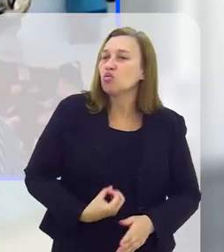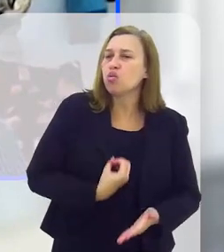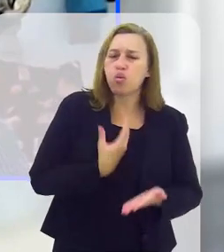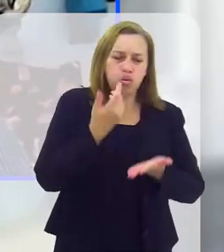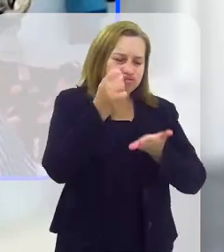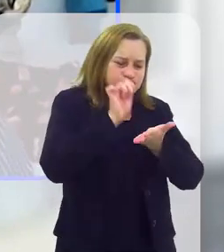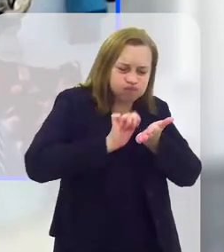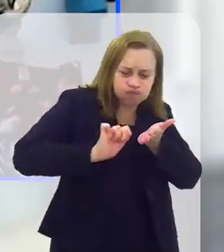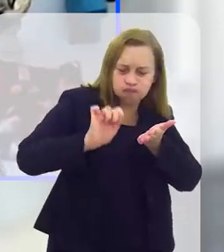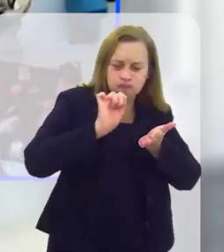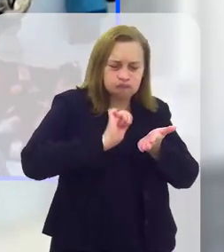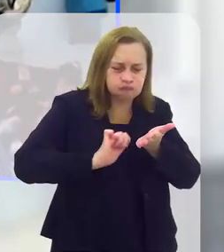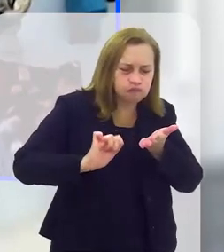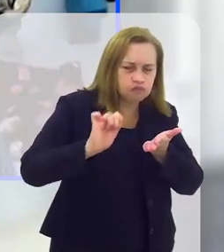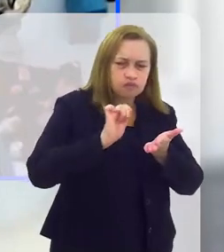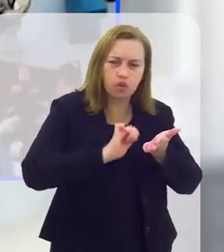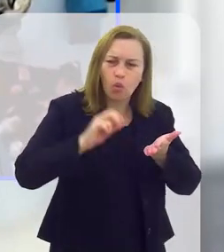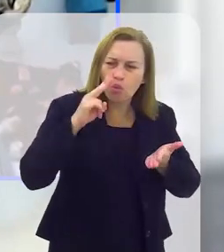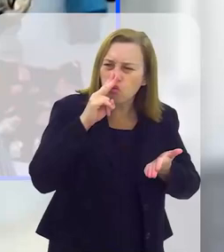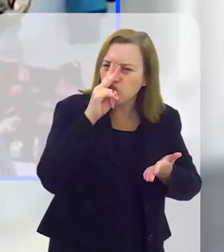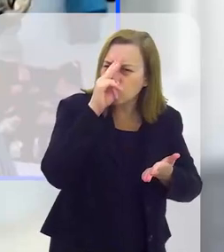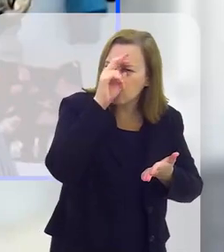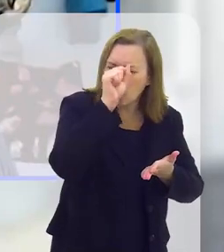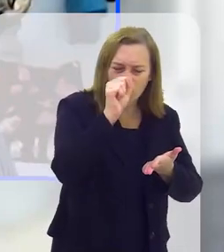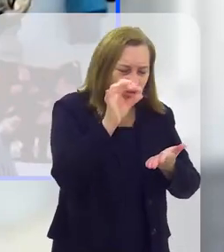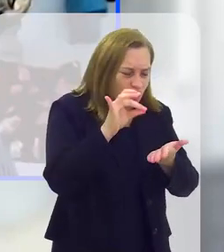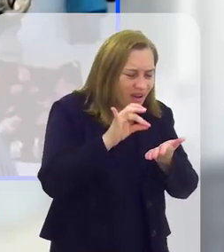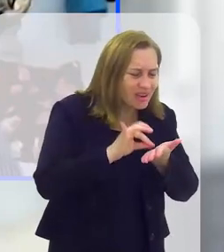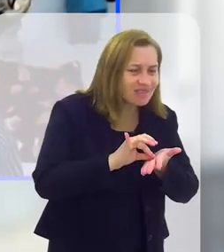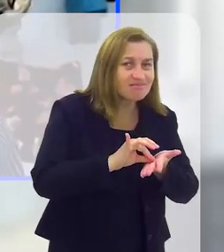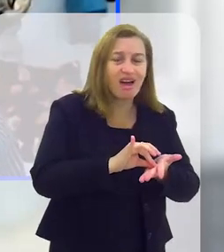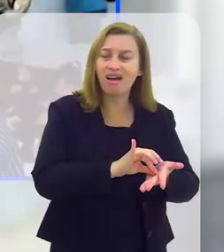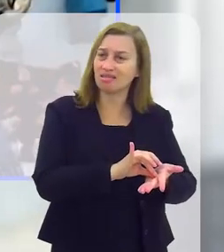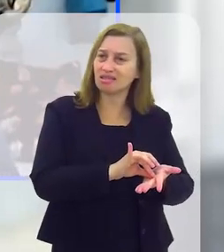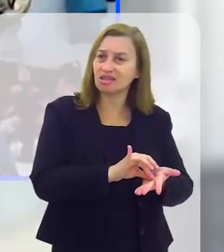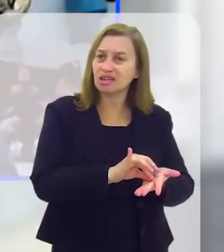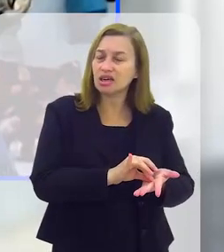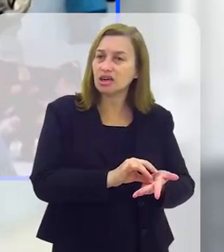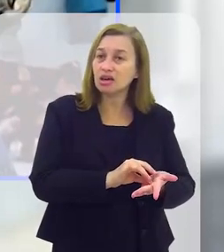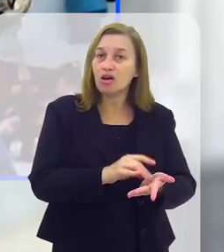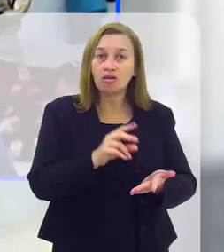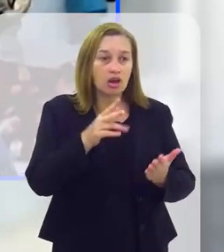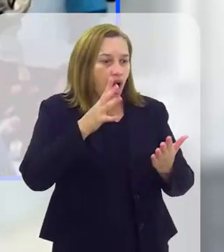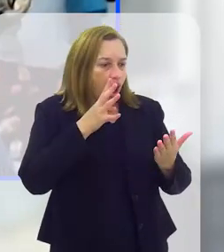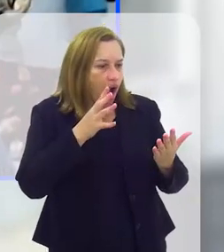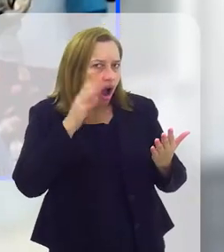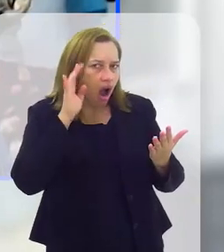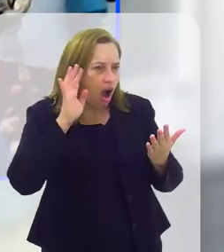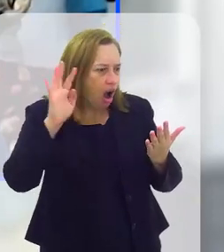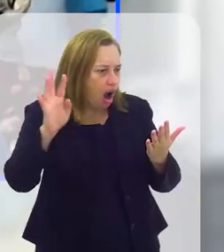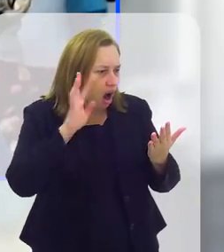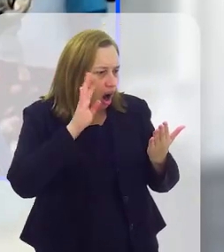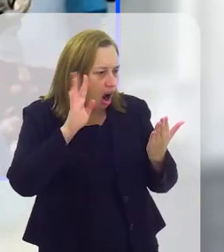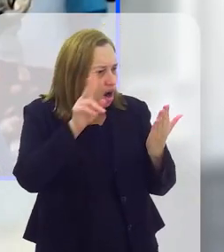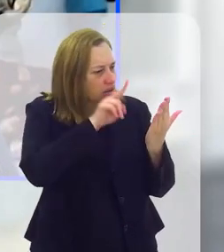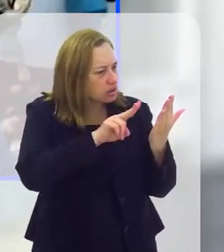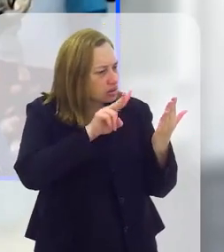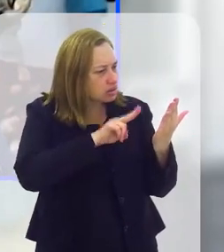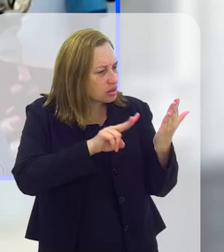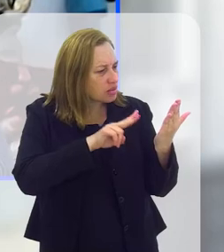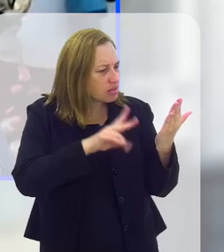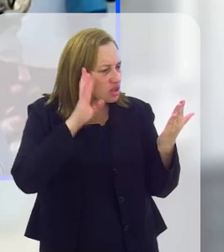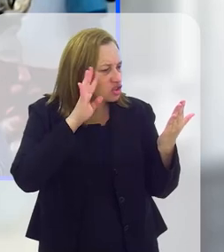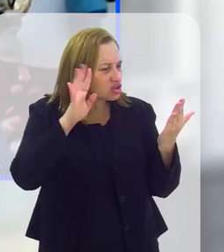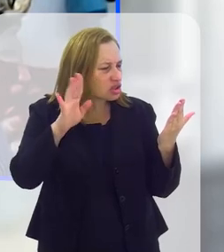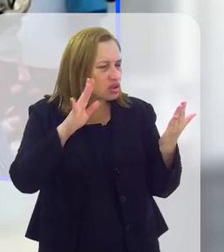poeta ele conta essa história com uma força, com uma verve tão grande que você